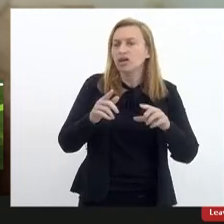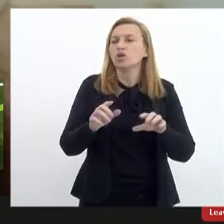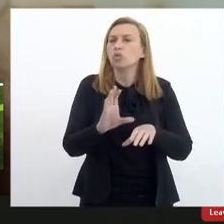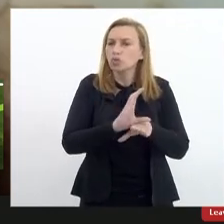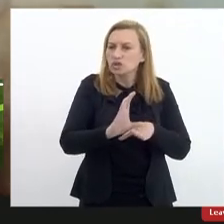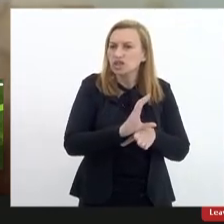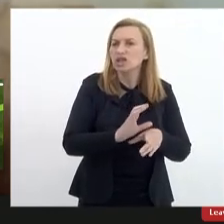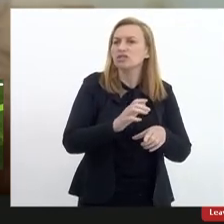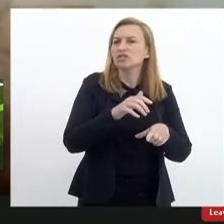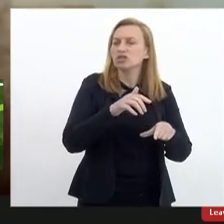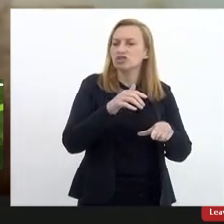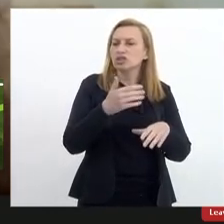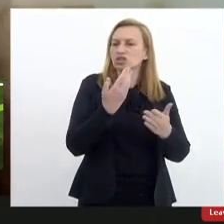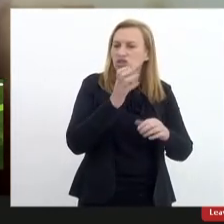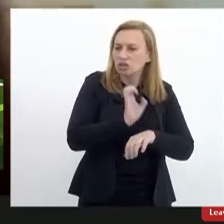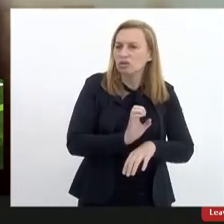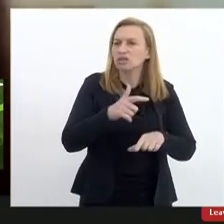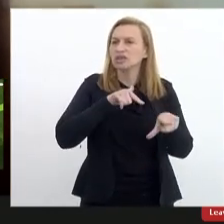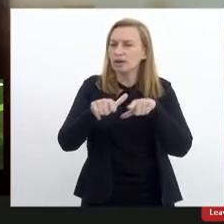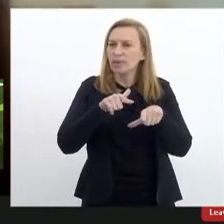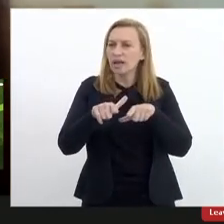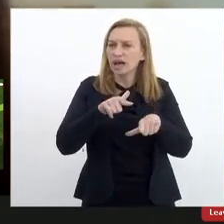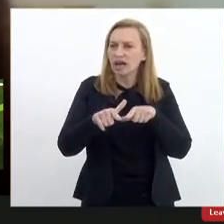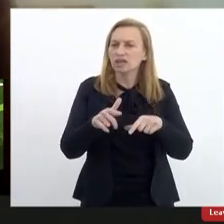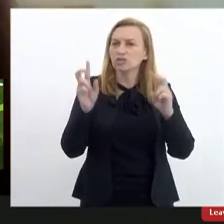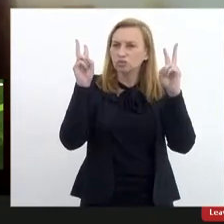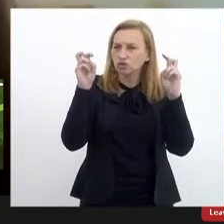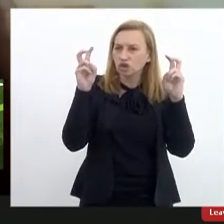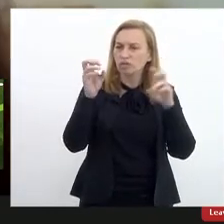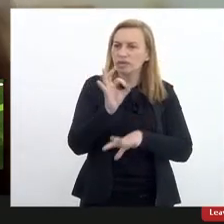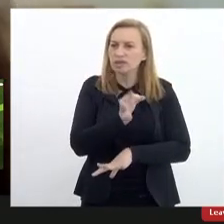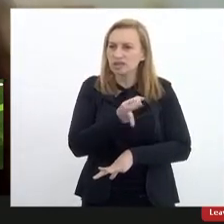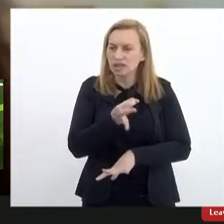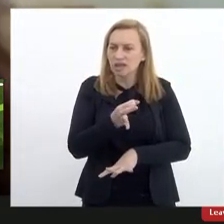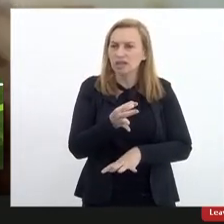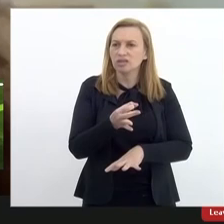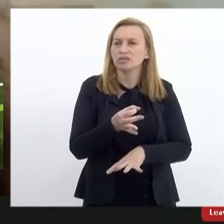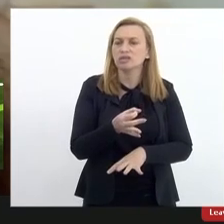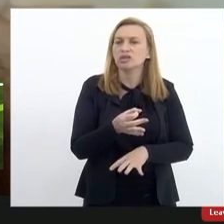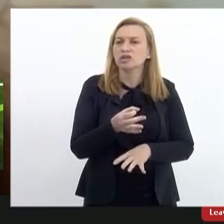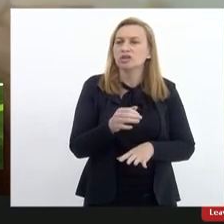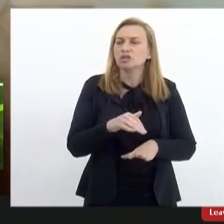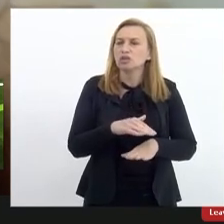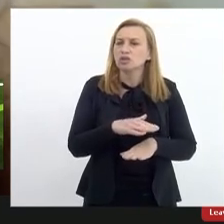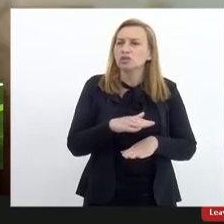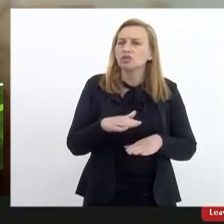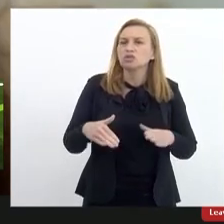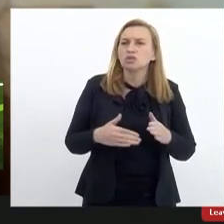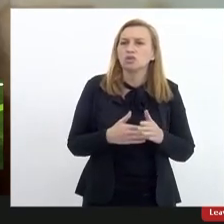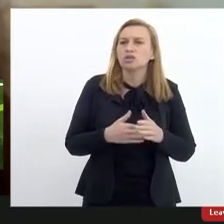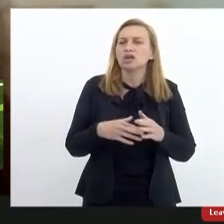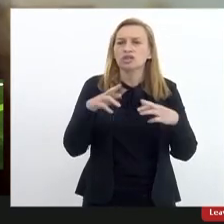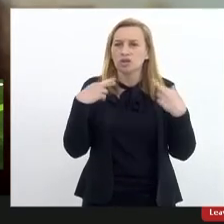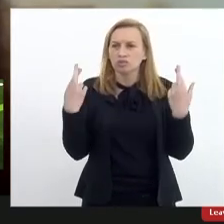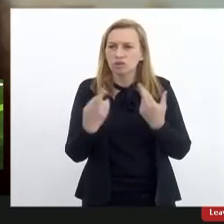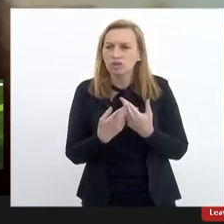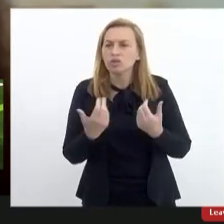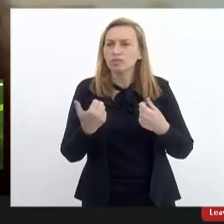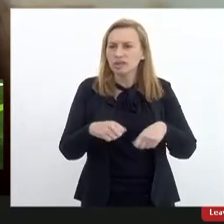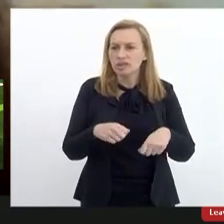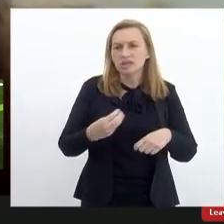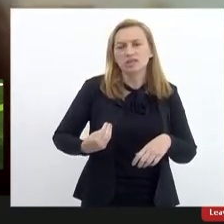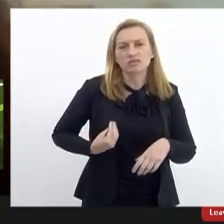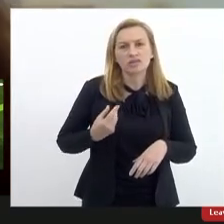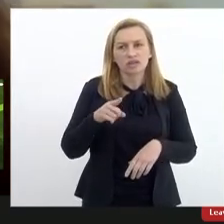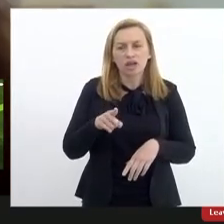trabalhado com afinco e se debruçado nos temas relevantes participados de todas as reuniões do qual precisa participar